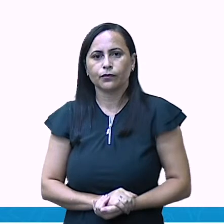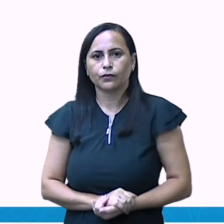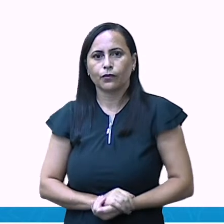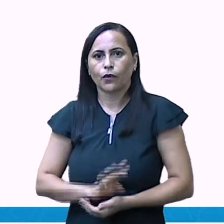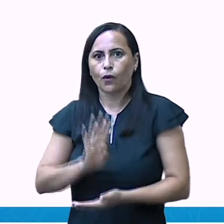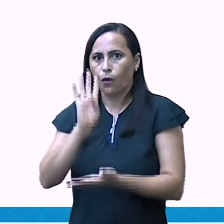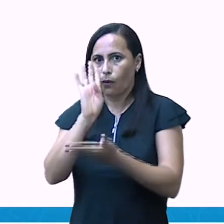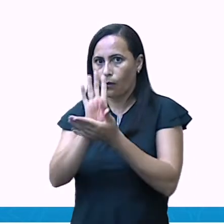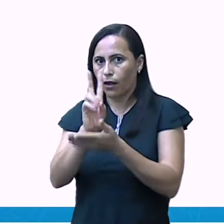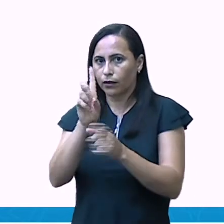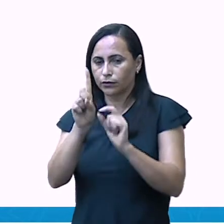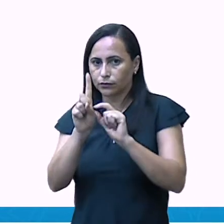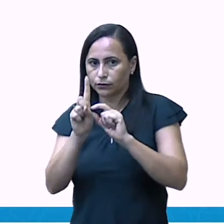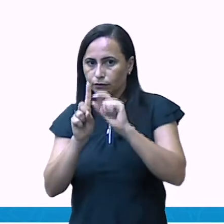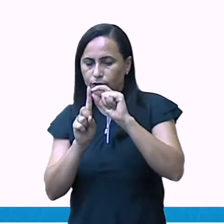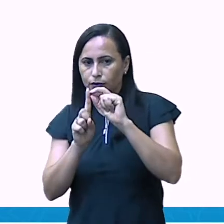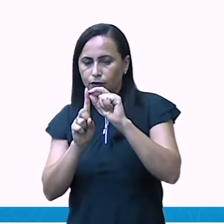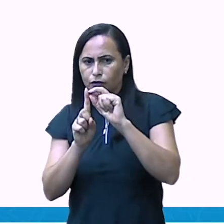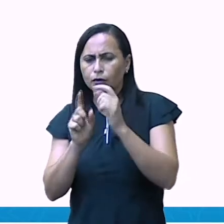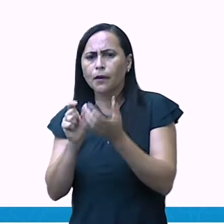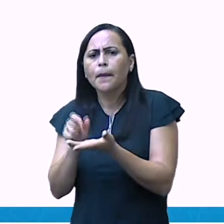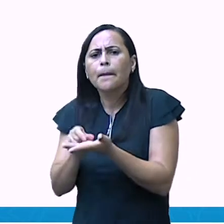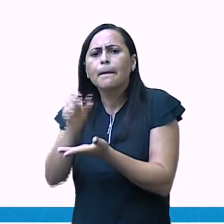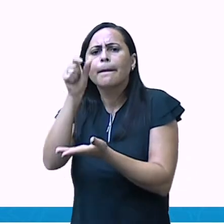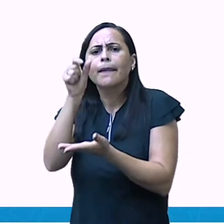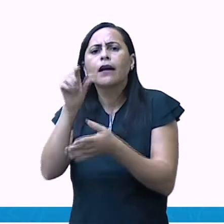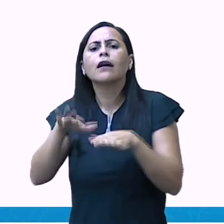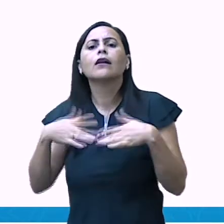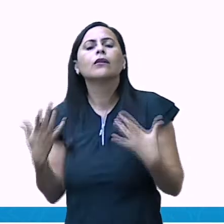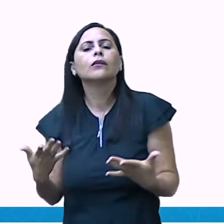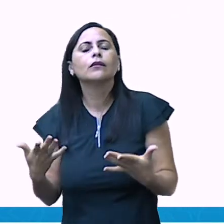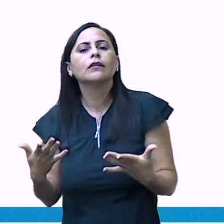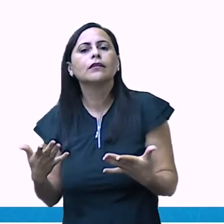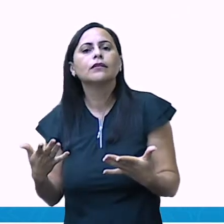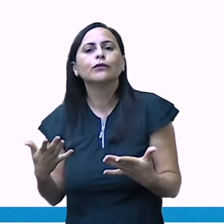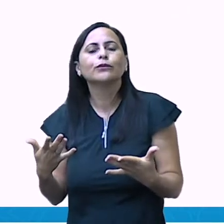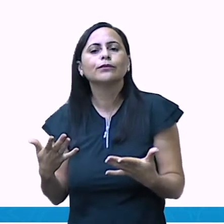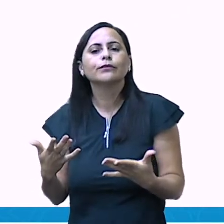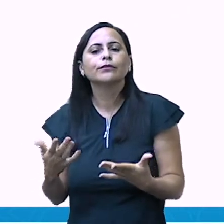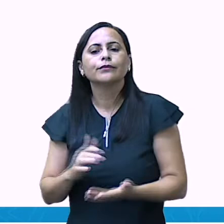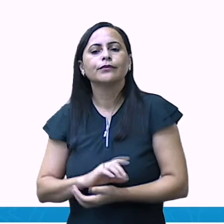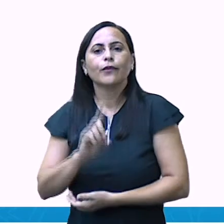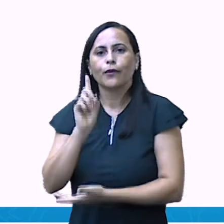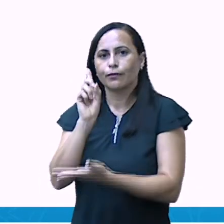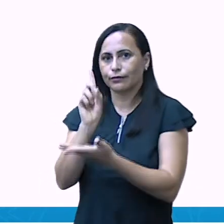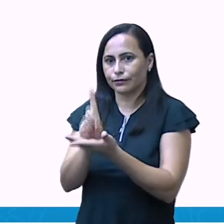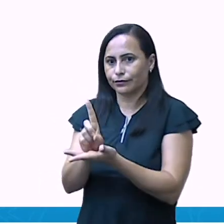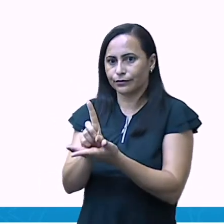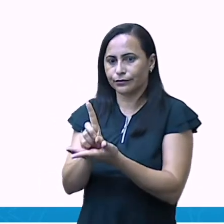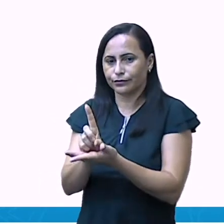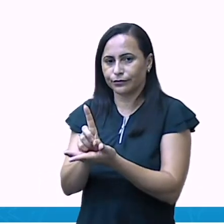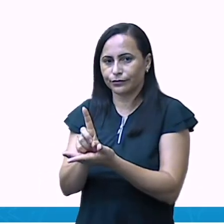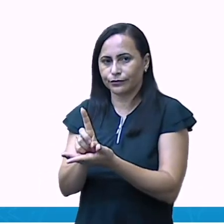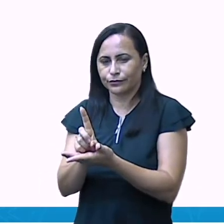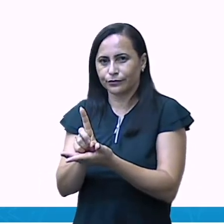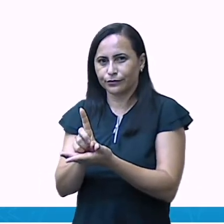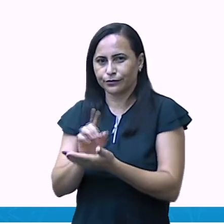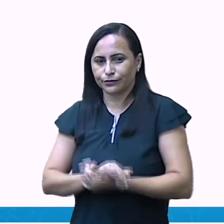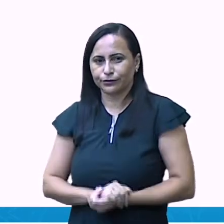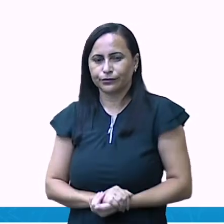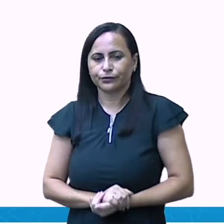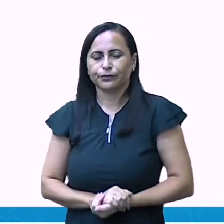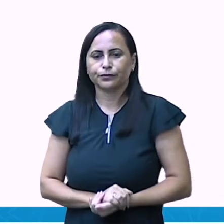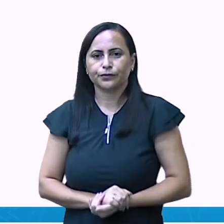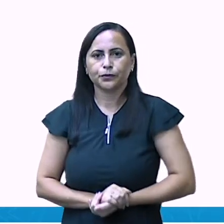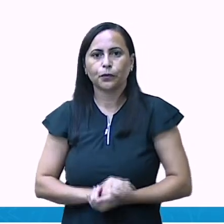quatro unidades. E quantas barrinhas? Uma, que é dez. Então, vamos dar sequência a partir da barrinha?